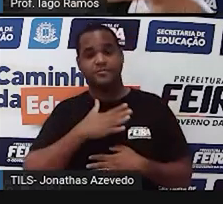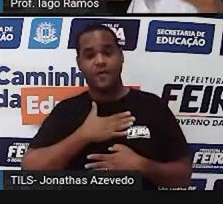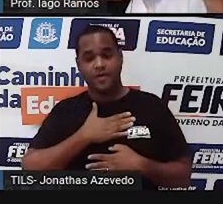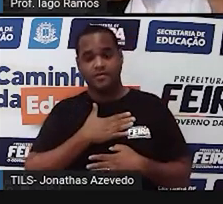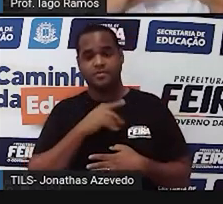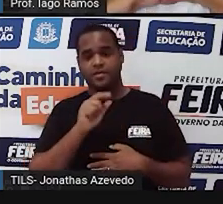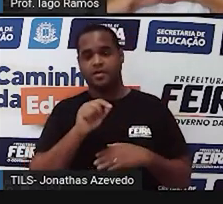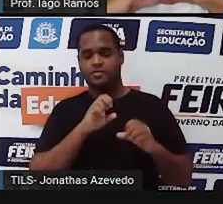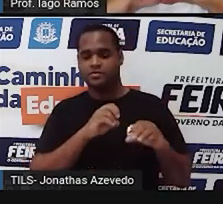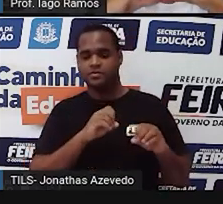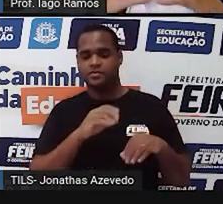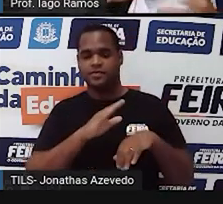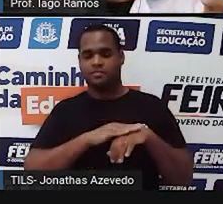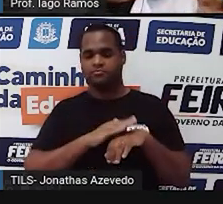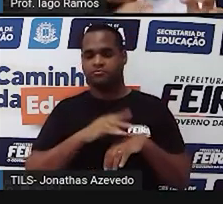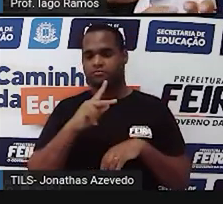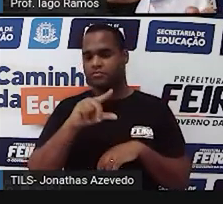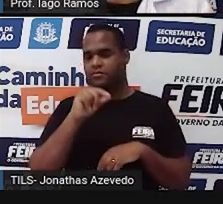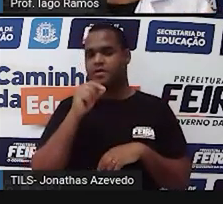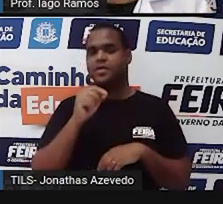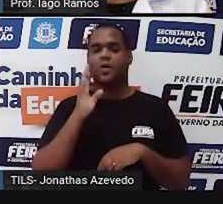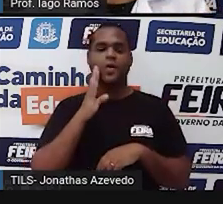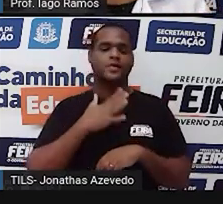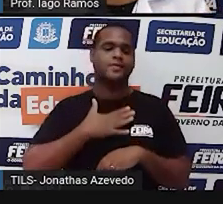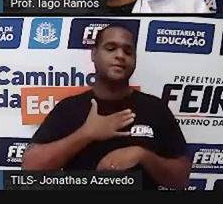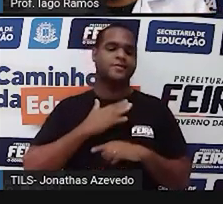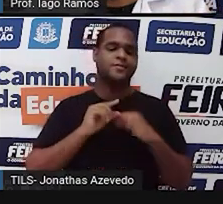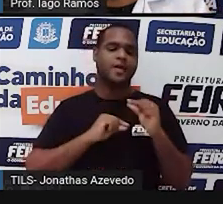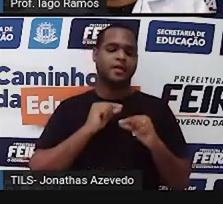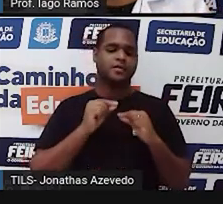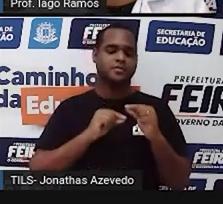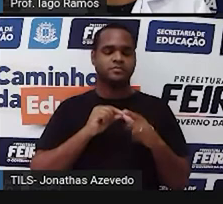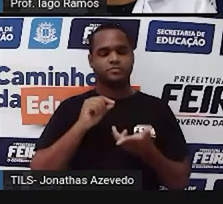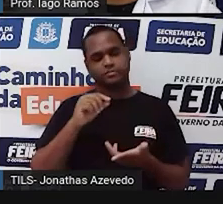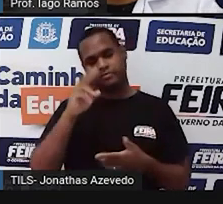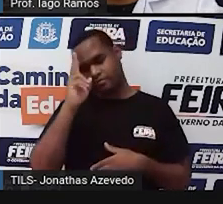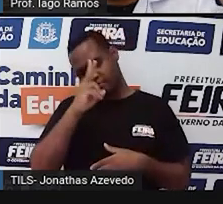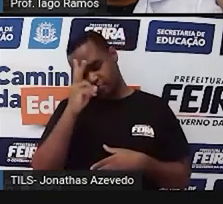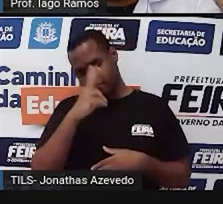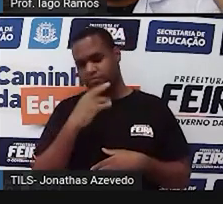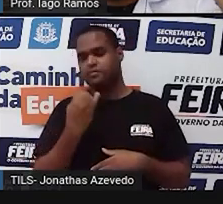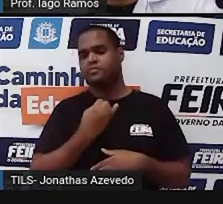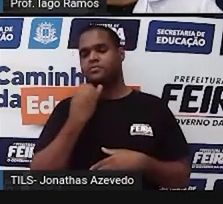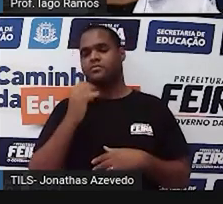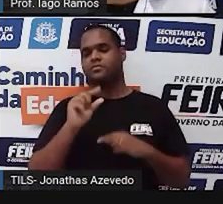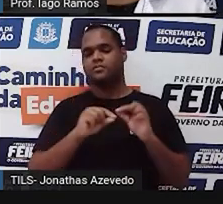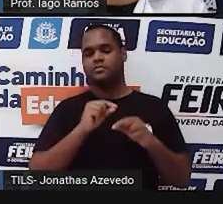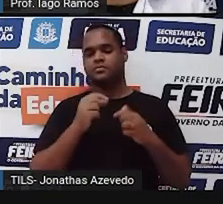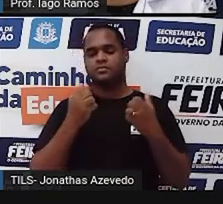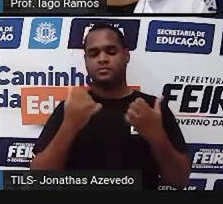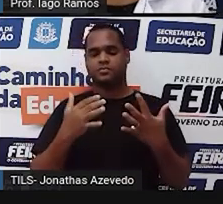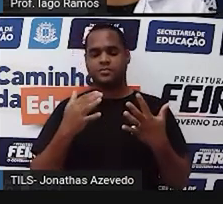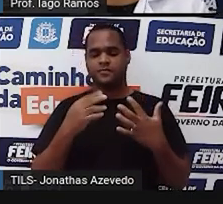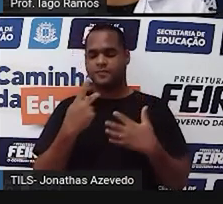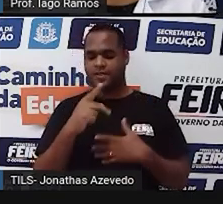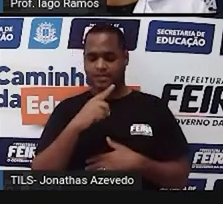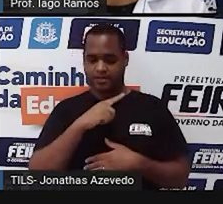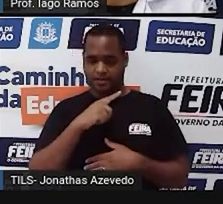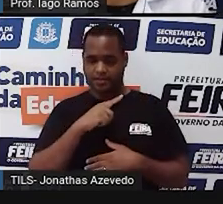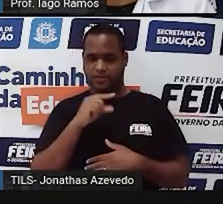escolher aquela que você mais gostou. E no lembrar das coisas, né, você vai ter, aí, é,